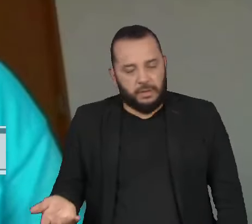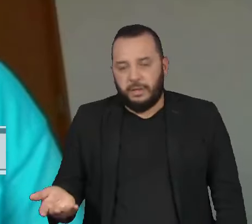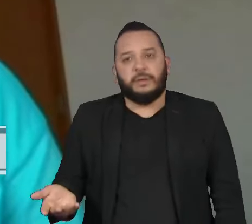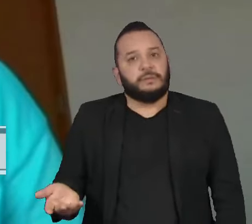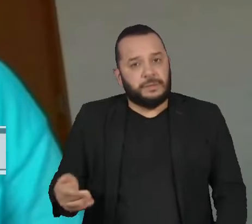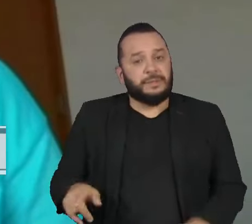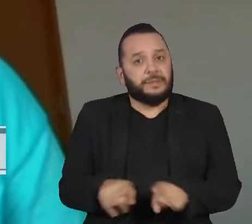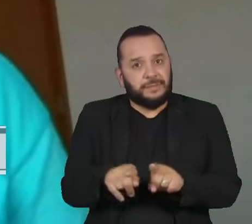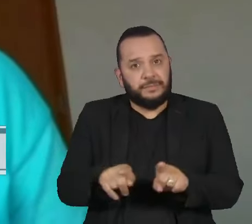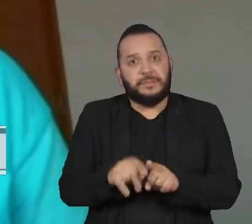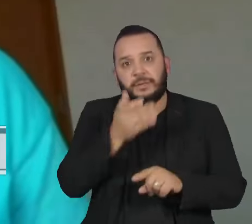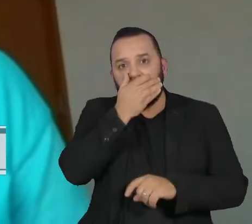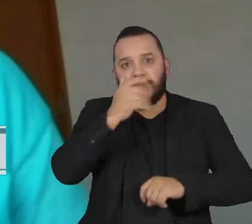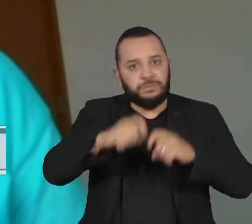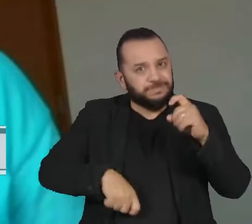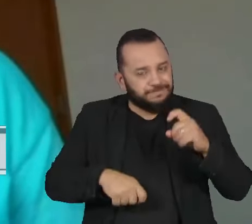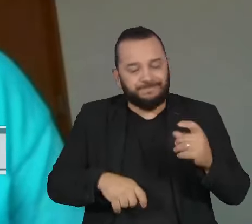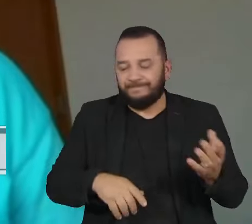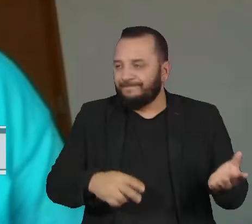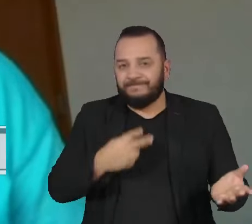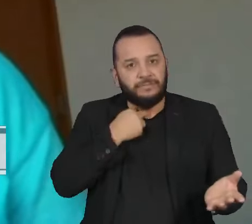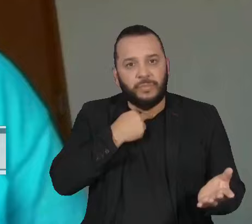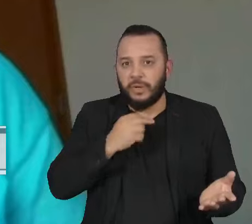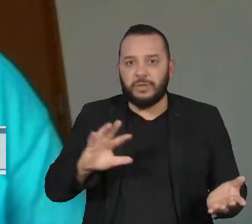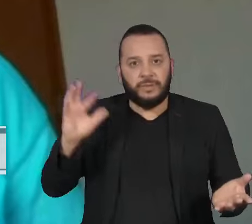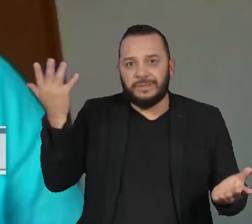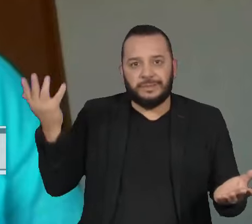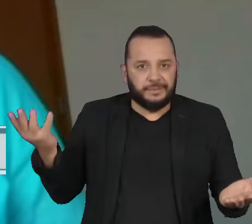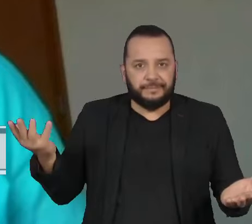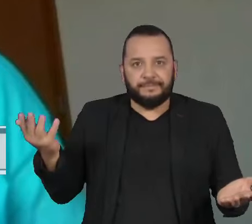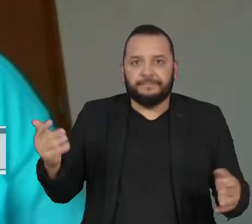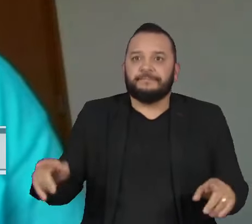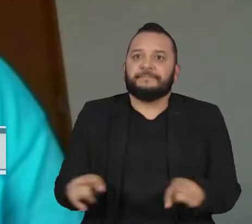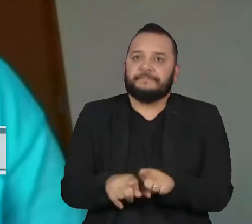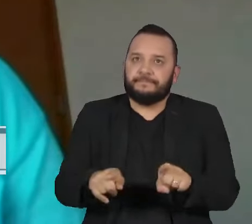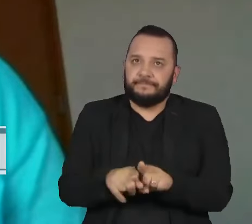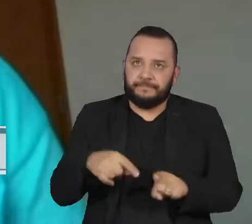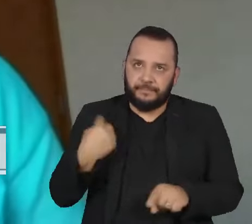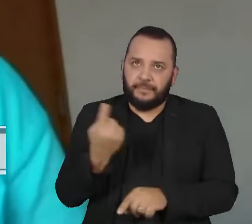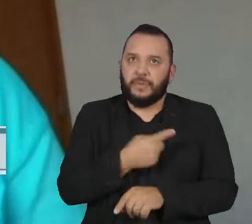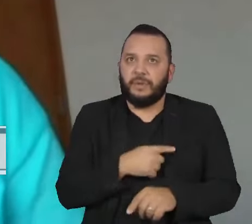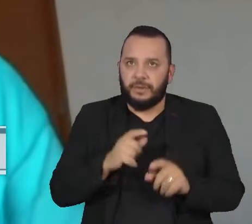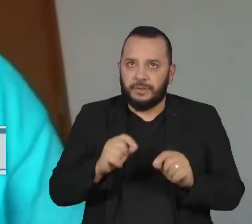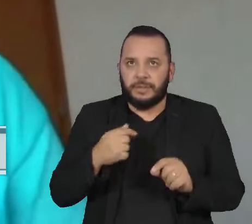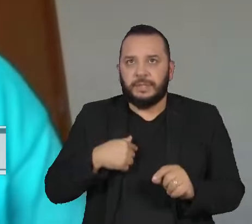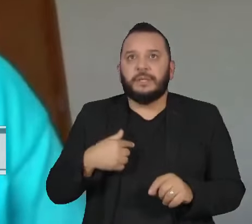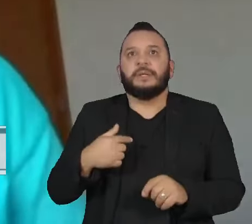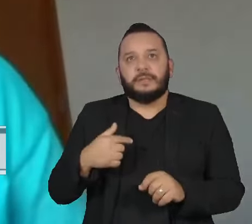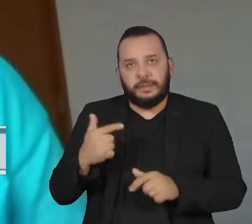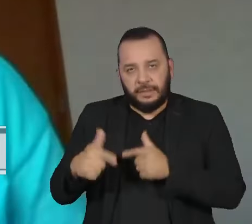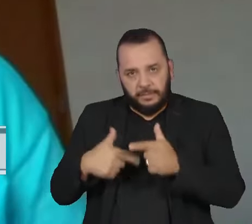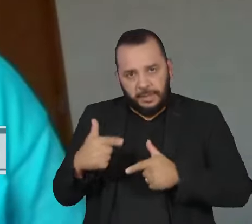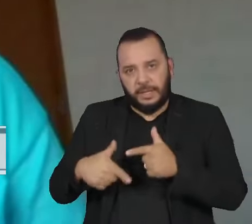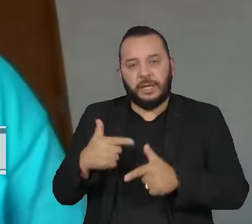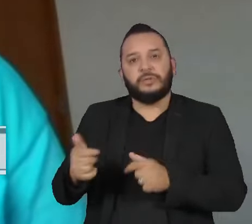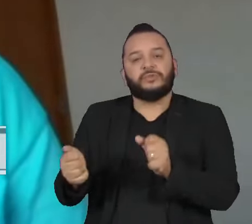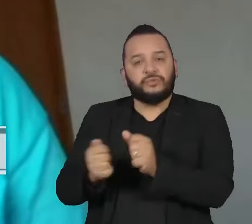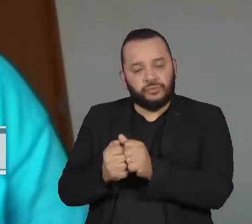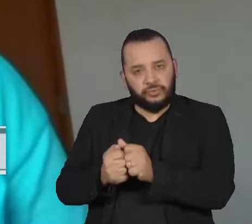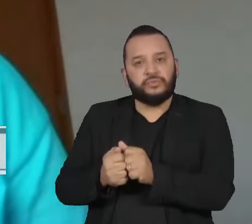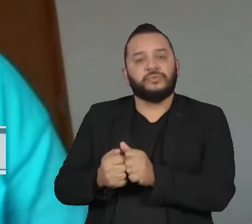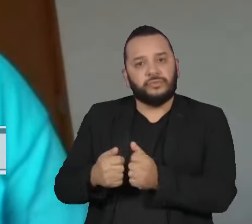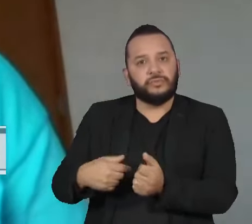como uma violência sexual. Além disso, a gente precisa trabalhar com as forças de segurança para que elas atuem